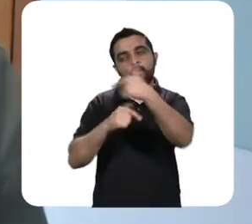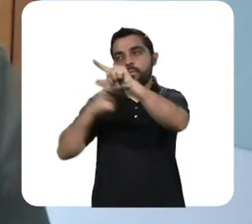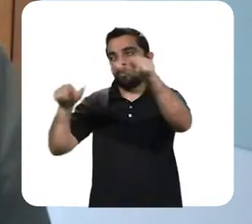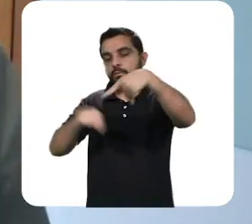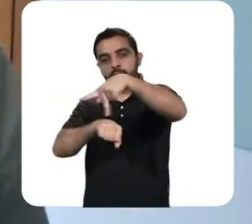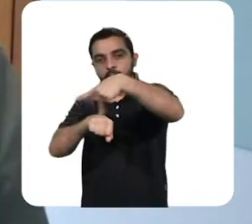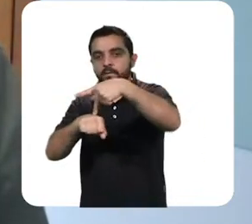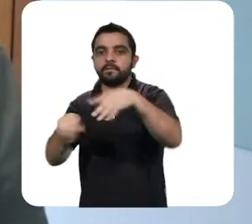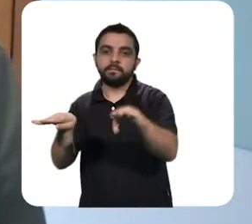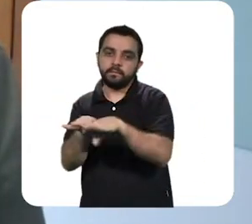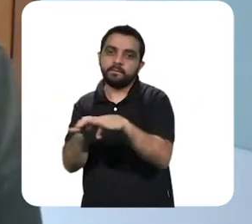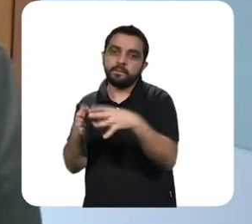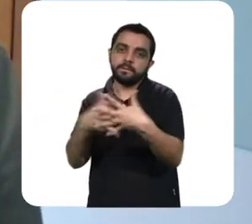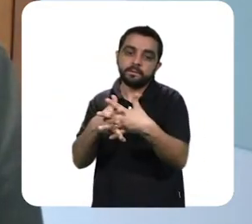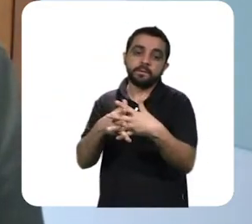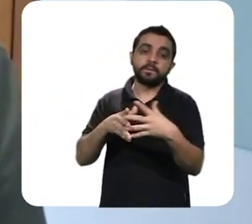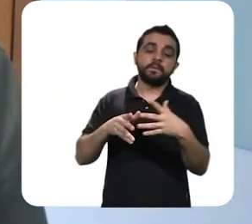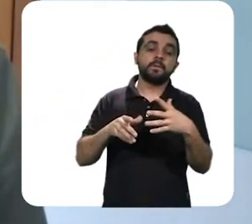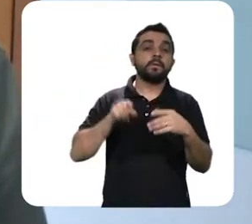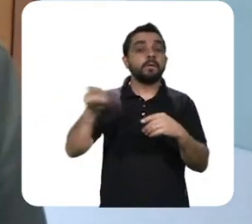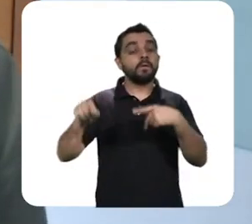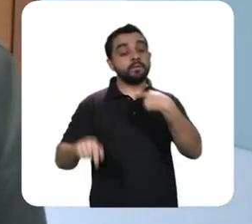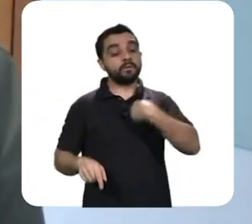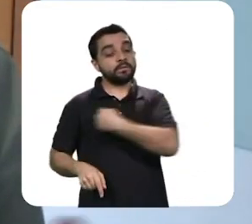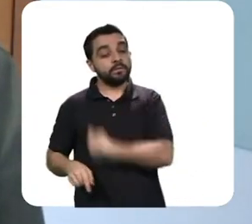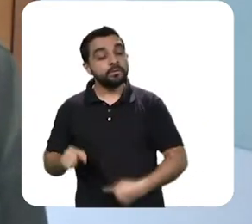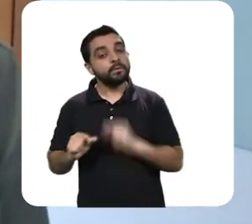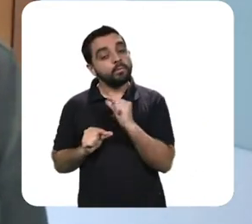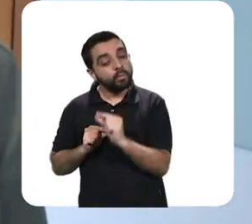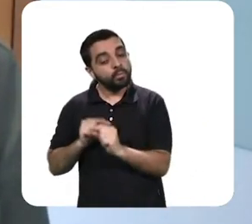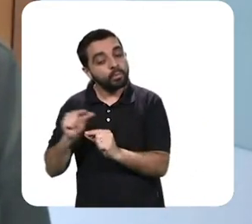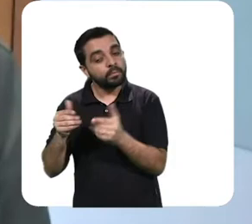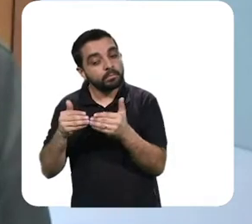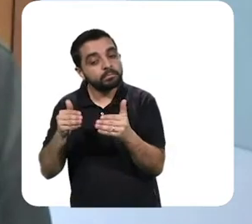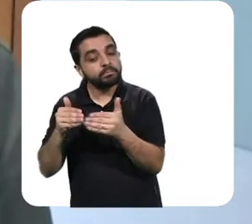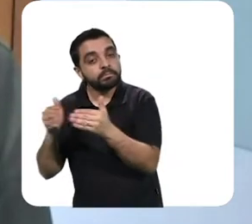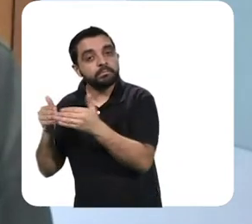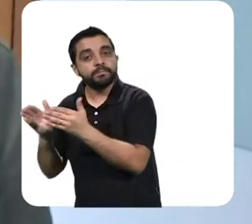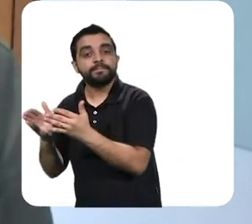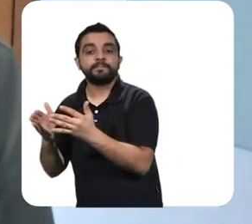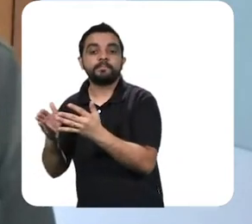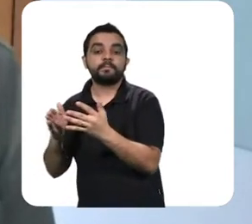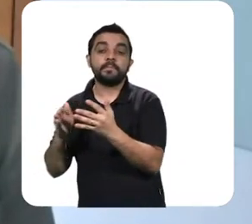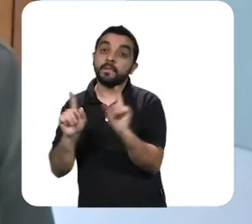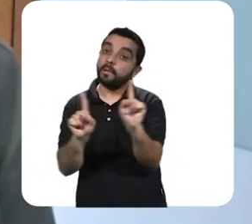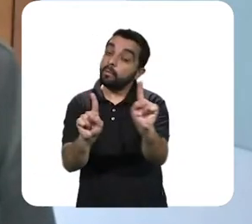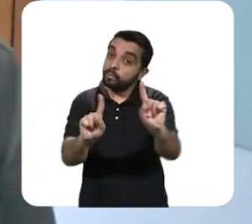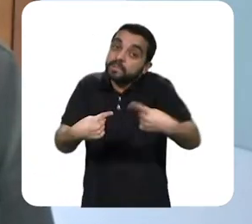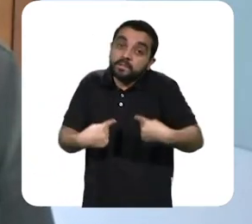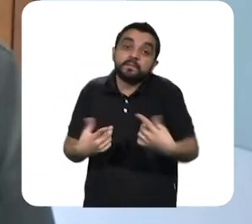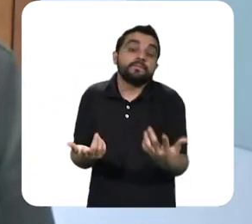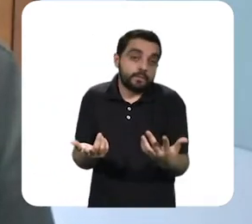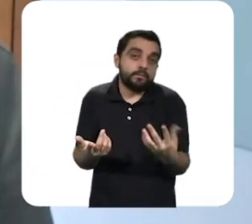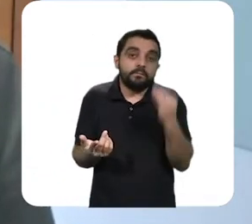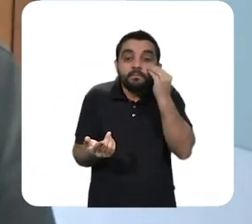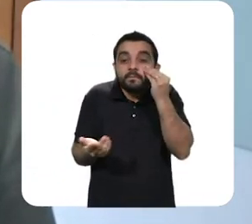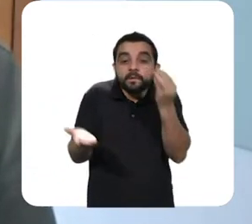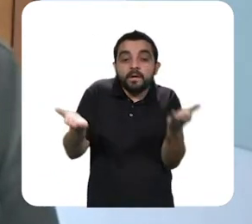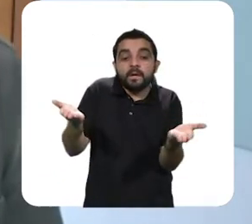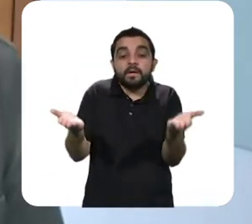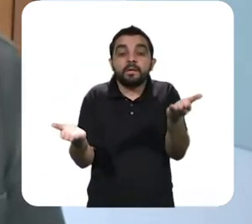reabriu a cidade de Wuhan, tentando restabelecer a ordem econômica local. Então, esse é o grande desafio, a gente ainda não sabe se nós vamos,